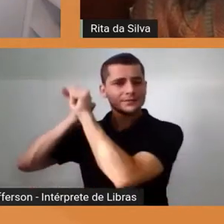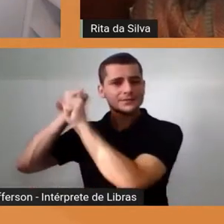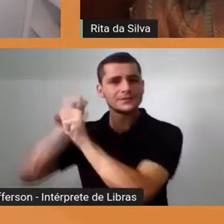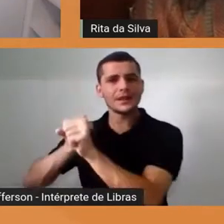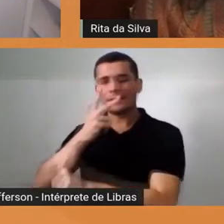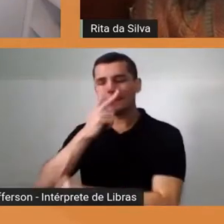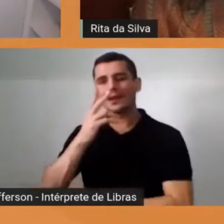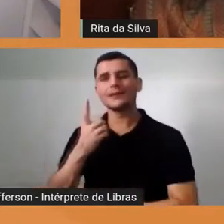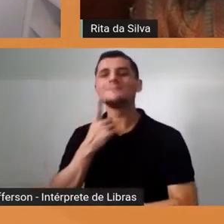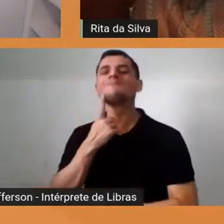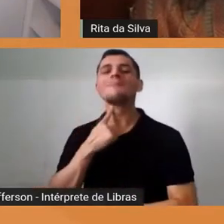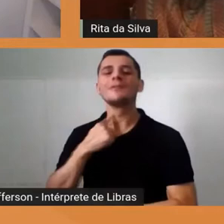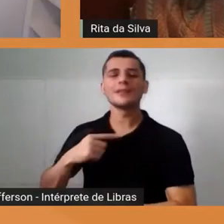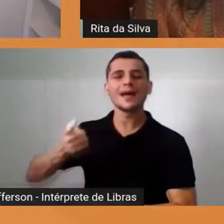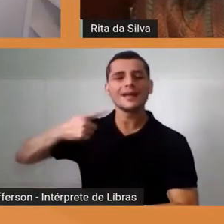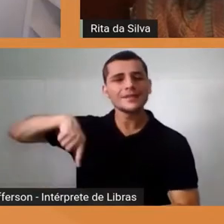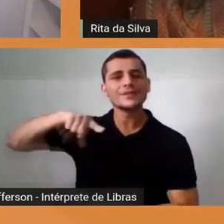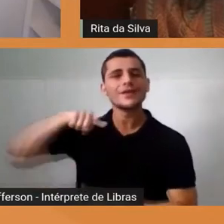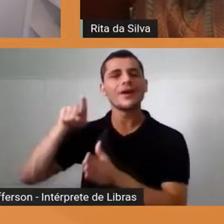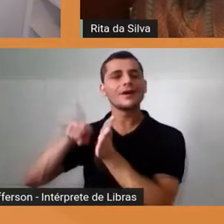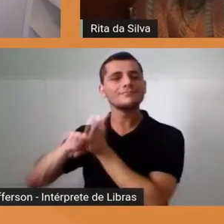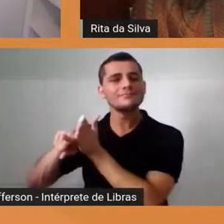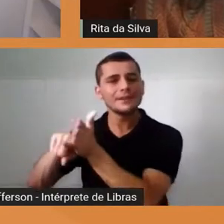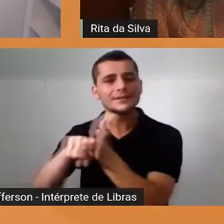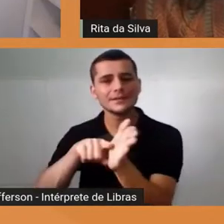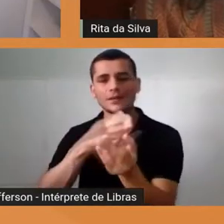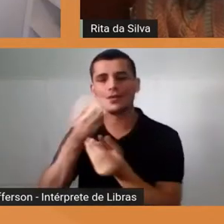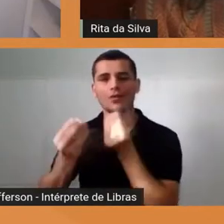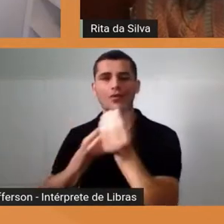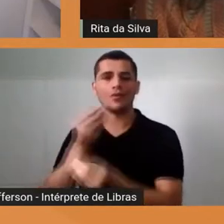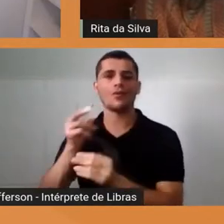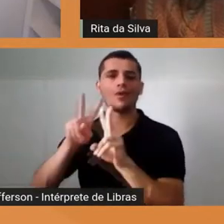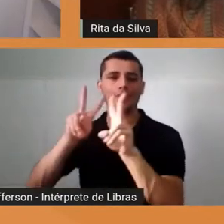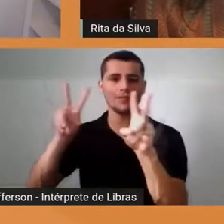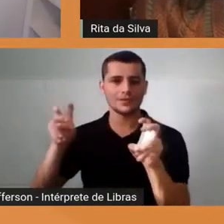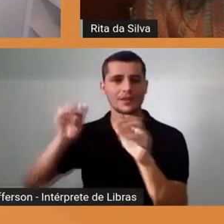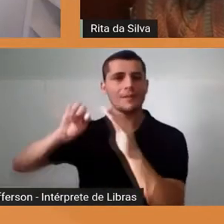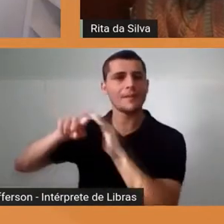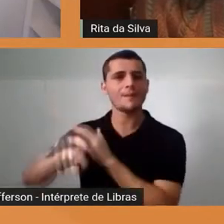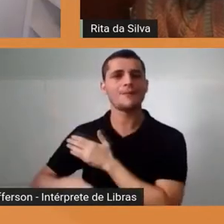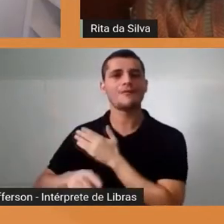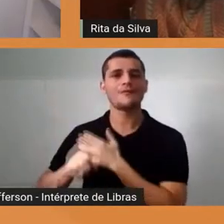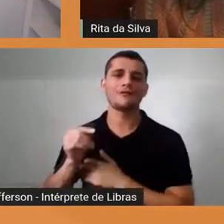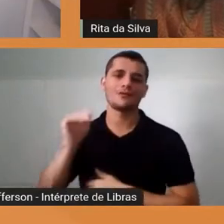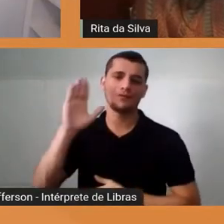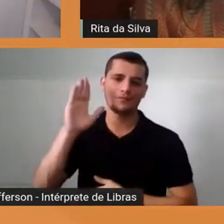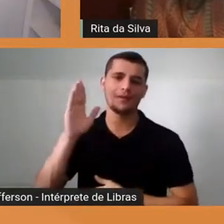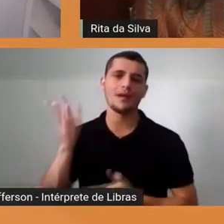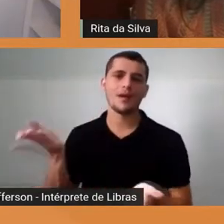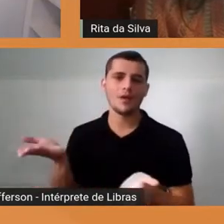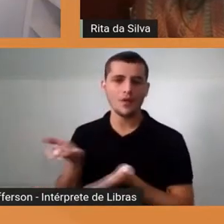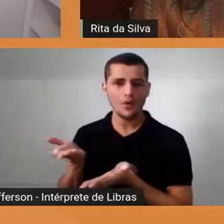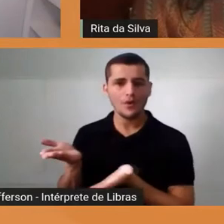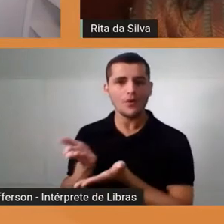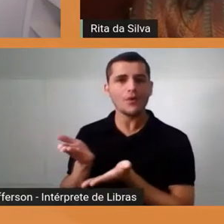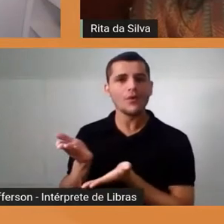ir além de a gente querer conhecer mais. Eu acho que hoje, para mim e para algumas pessoas, está sendo